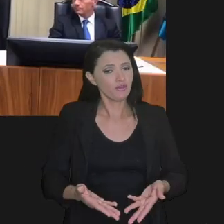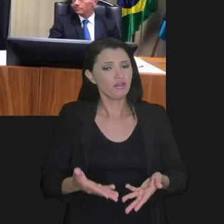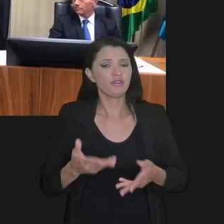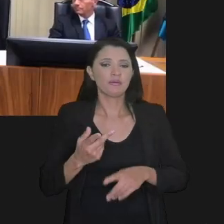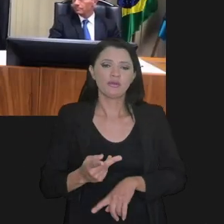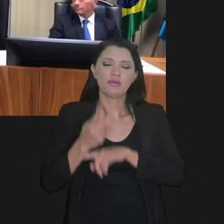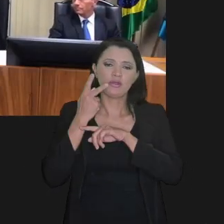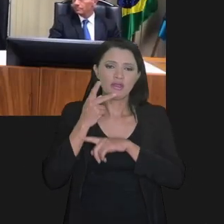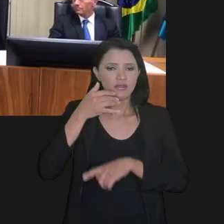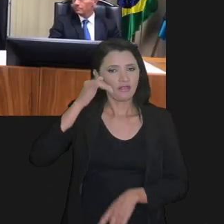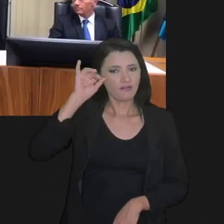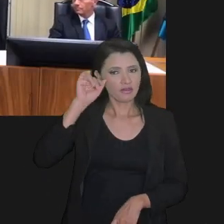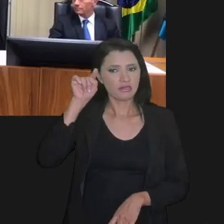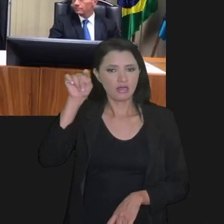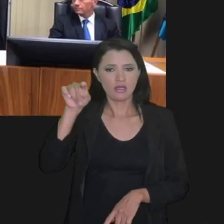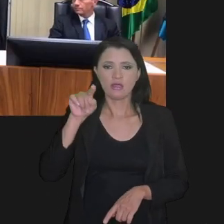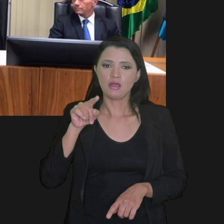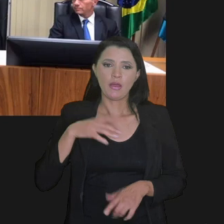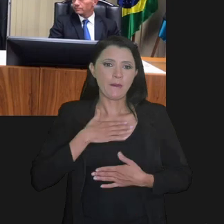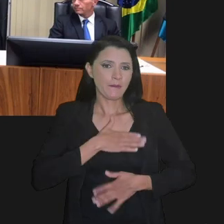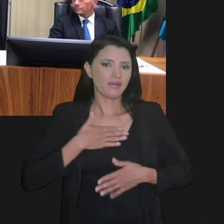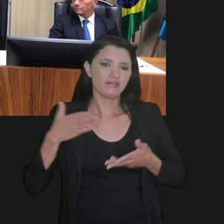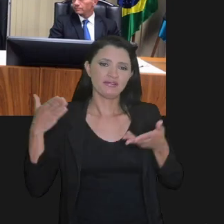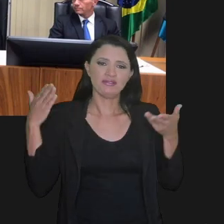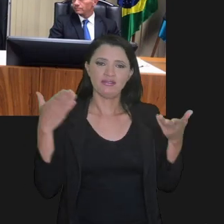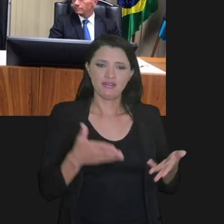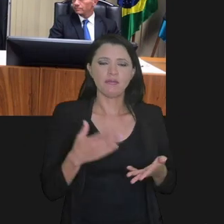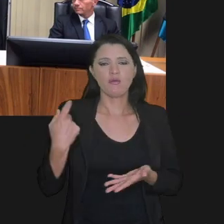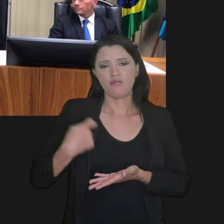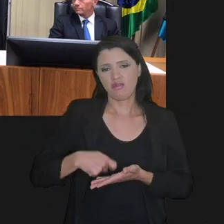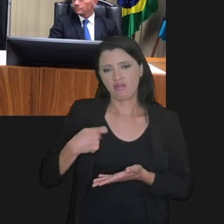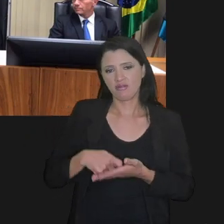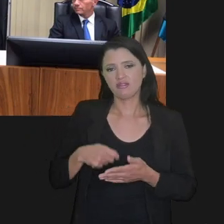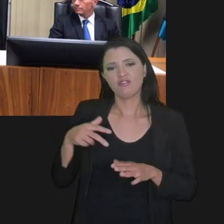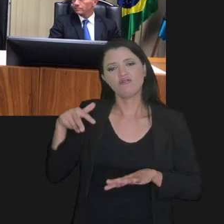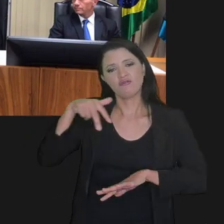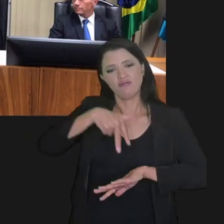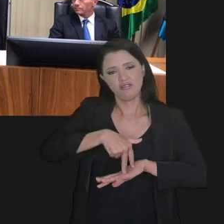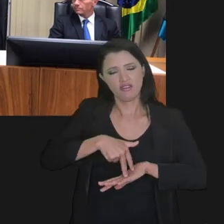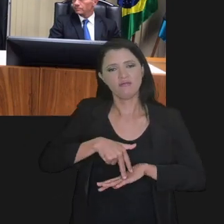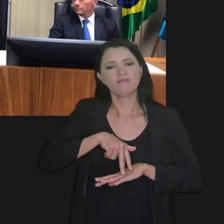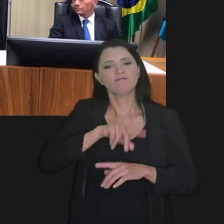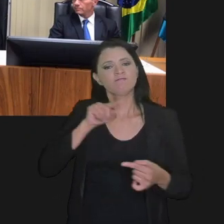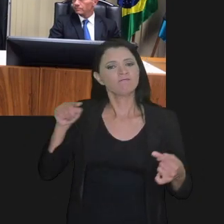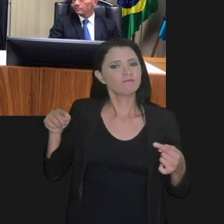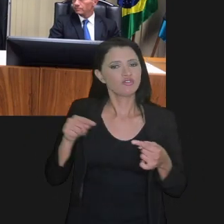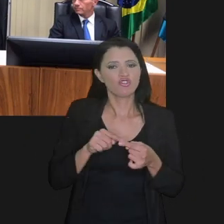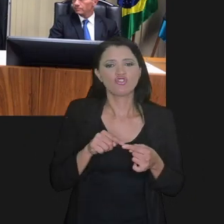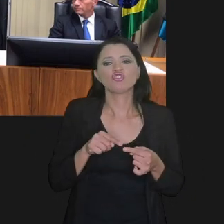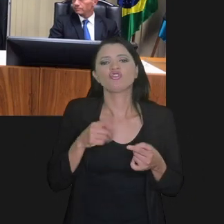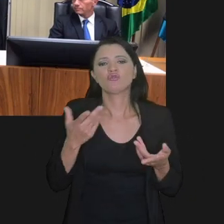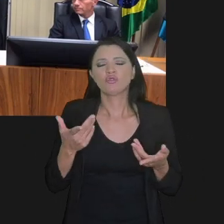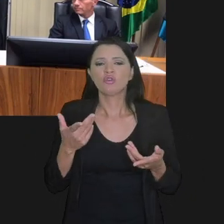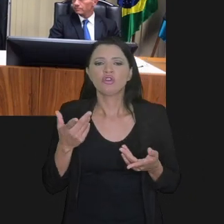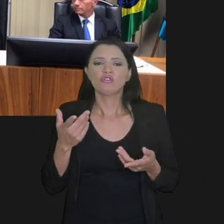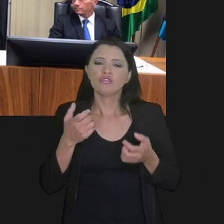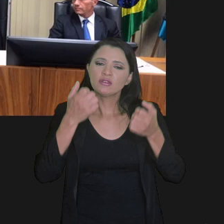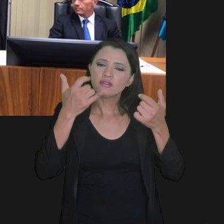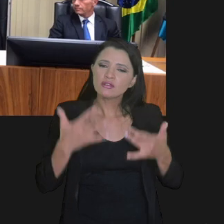convite para a Procuradoria da Fazenda Nacional. Não é só um prazer estar aqui, mas uma obrigação, uma missão